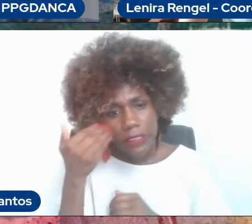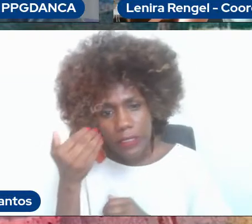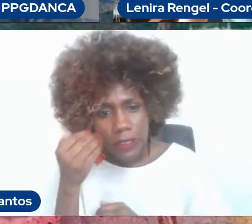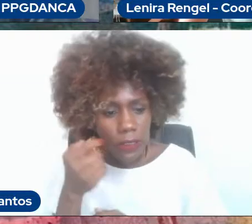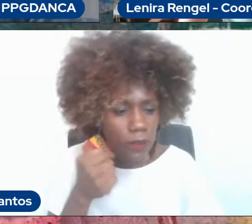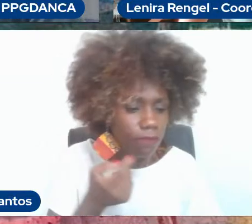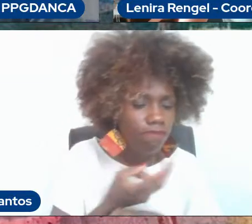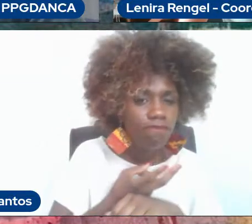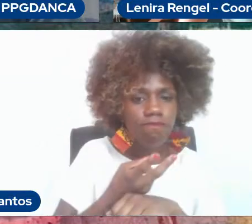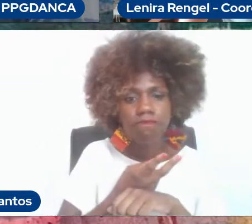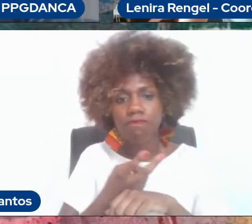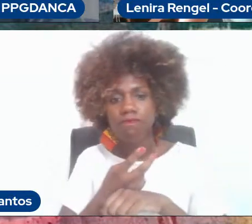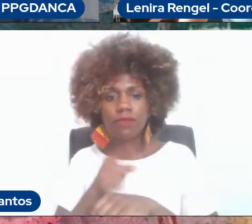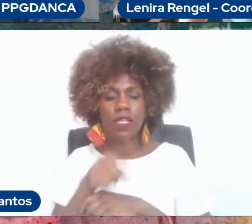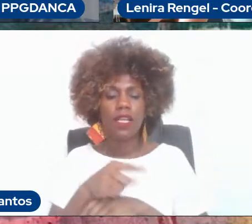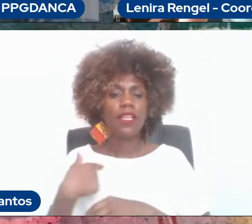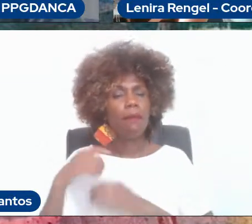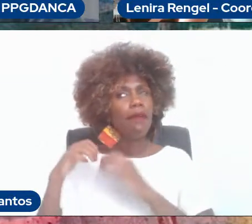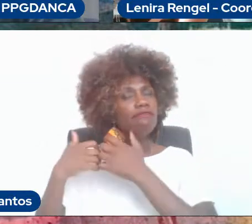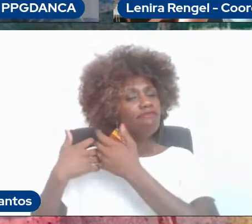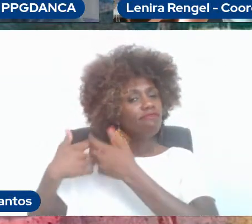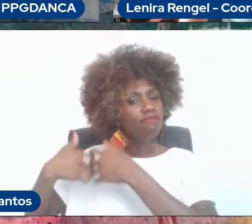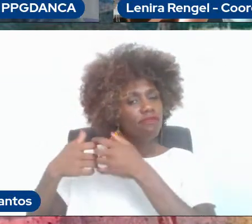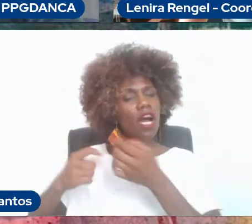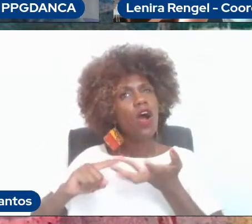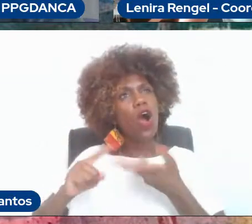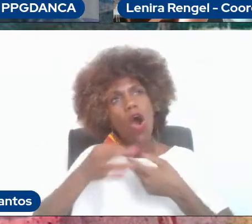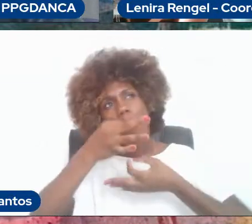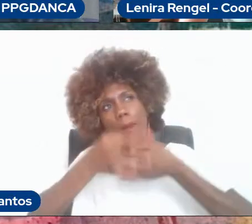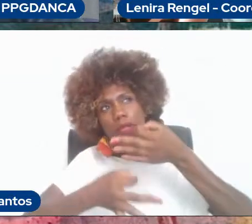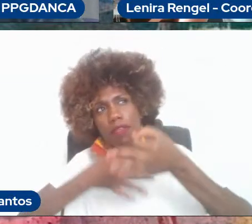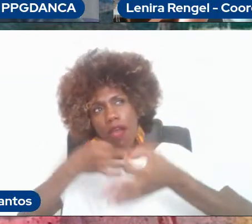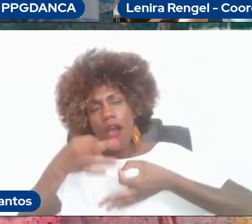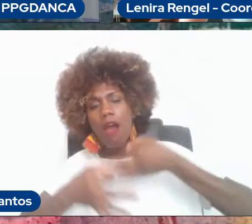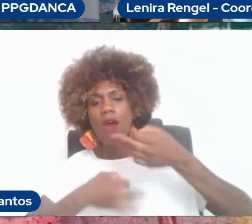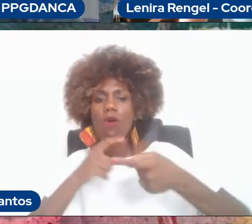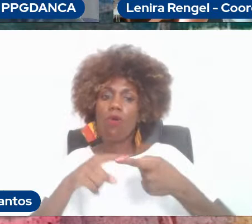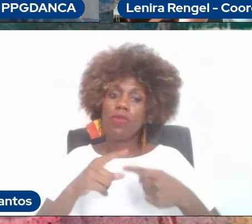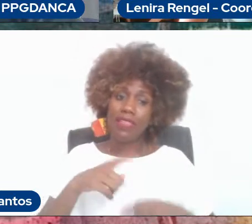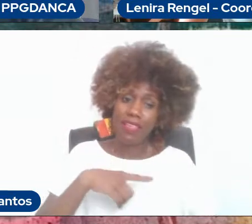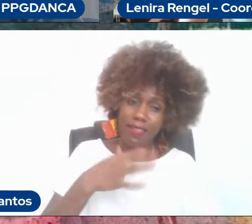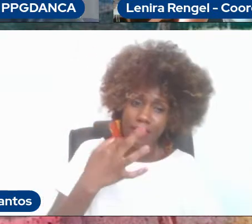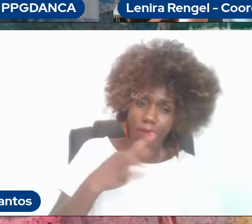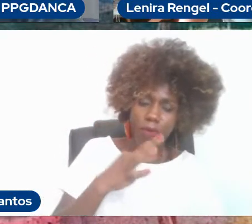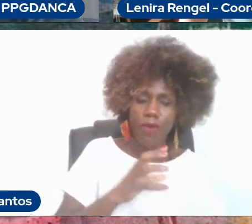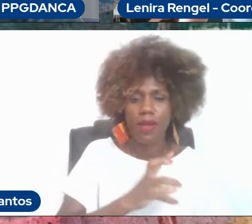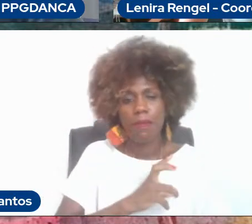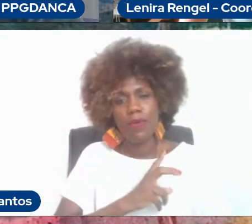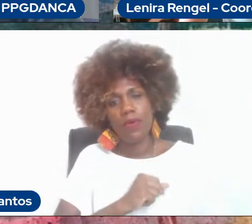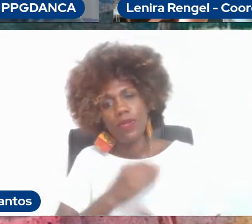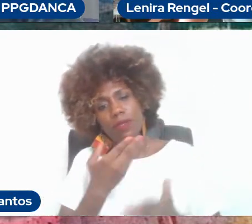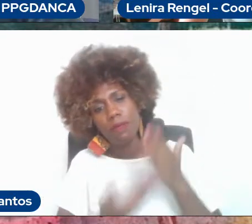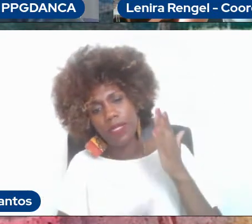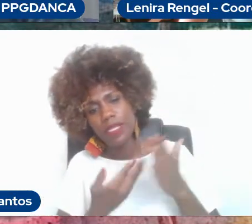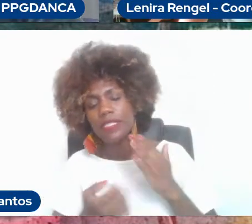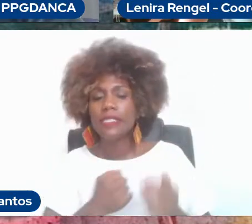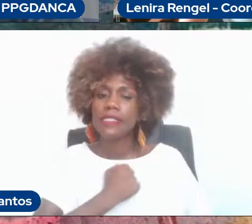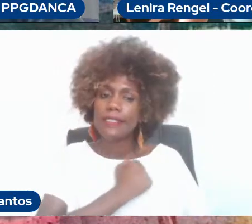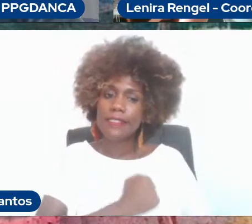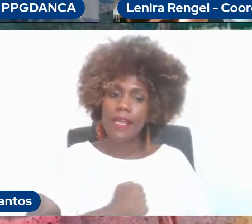críticas, ainda que com muitas dores, amores, perdas, saudades,